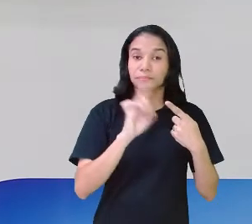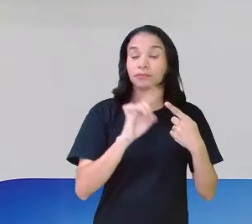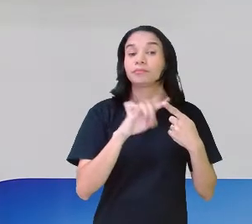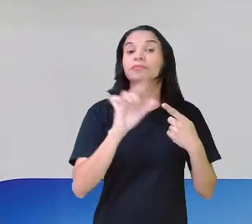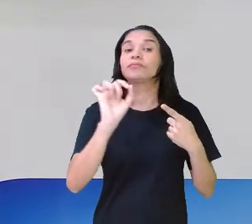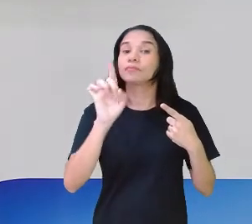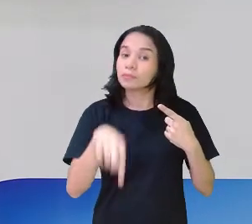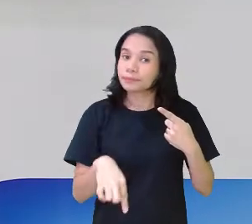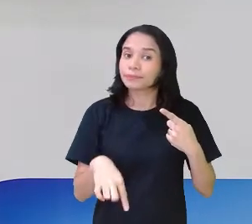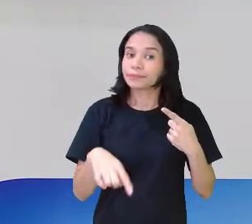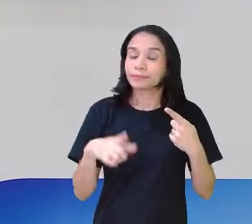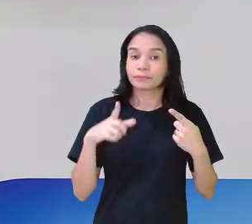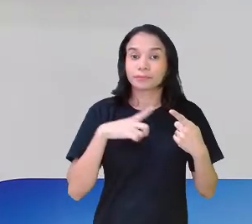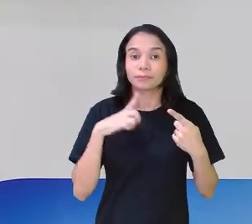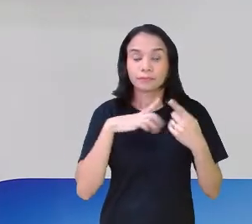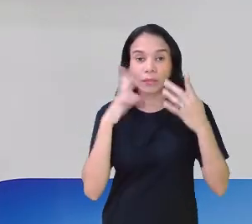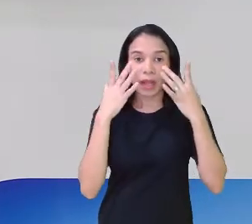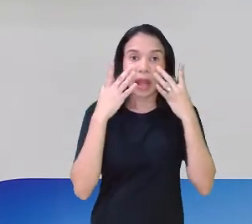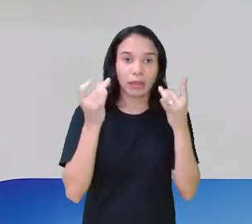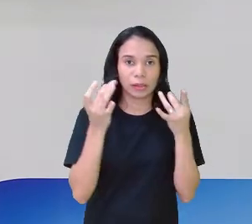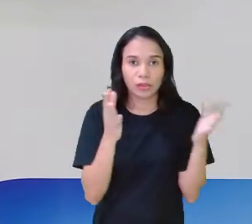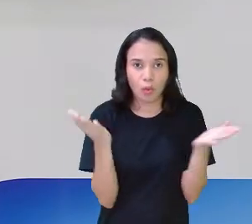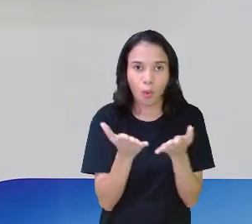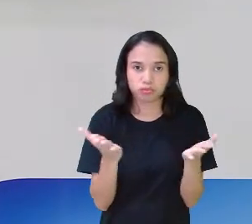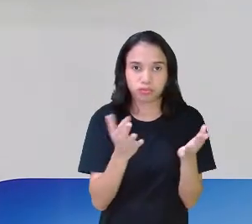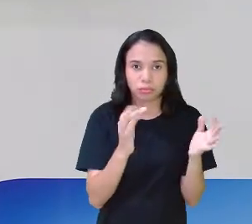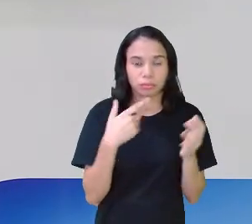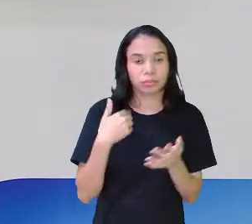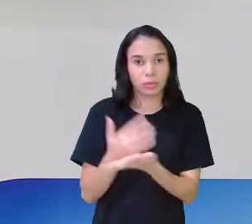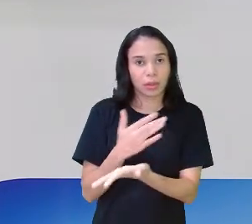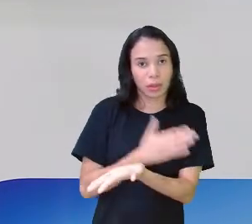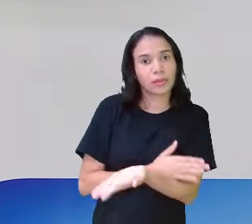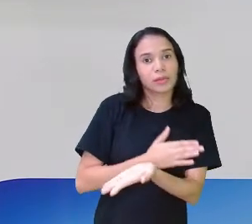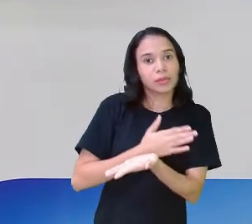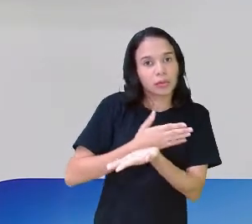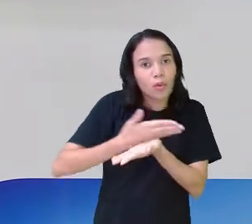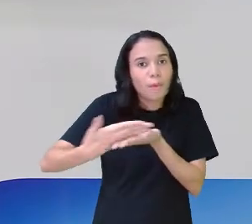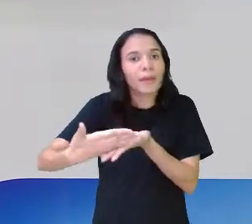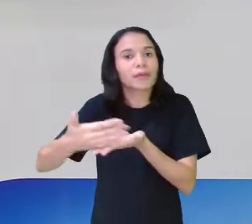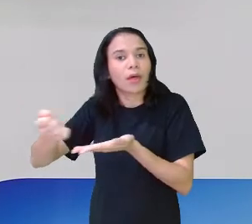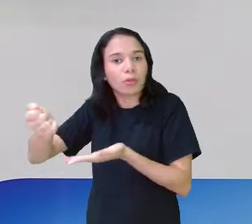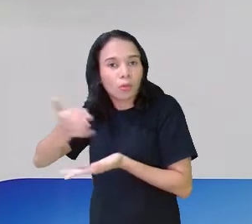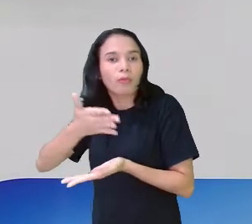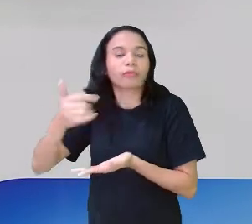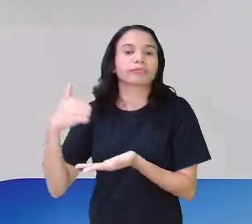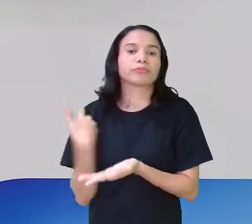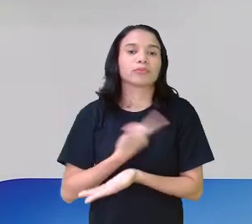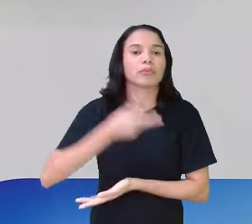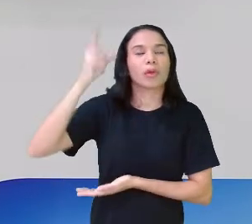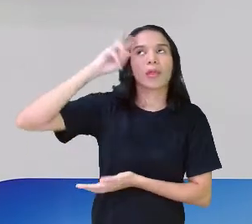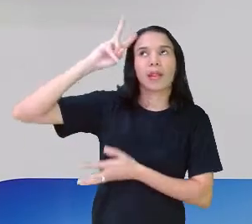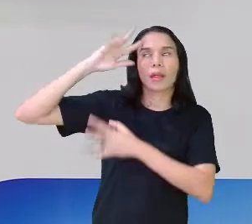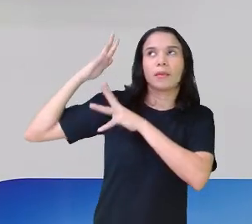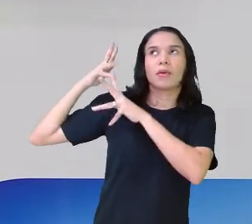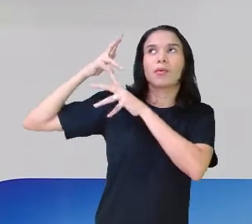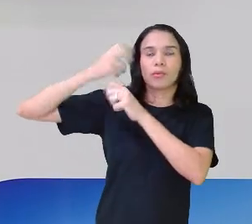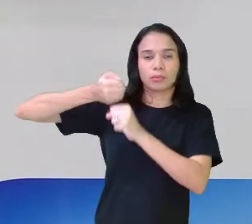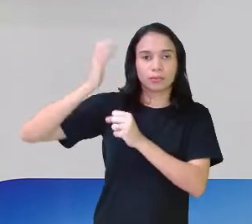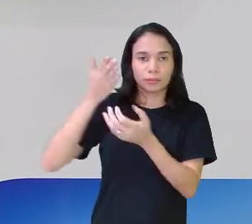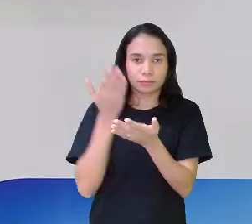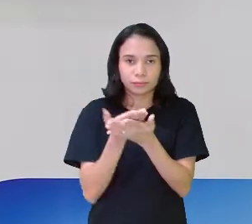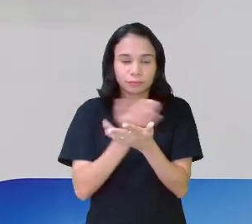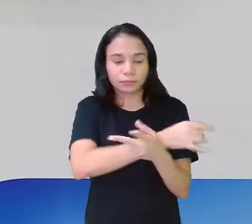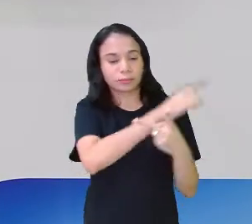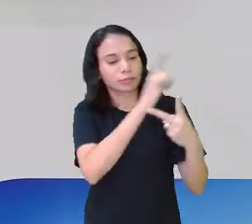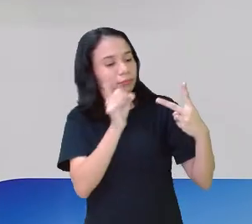primeira solução, fica aí assistir a aula de hoje. Porque antes de introduzir novos conceitos, eu vou dar uma revisada naquilo que eu já trabalhei.